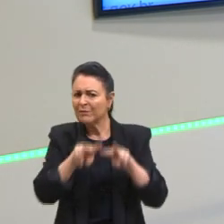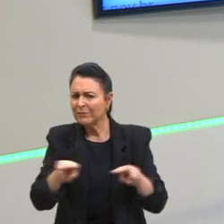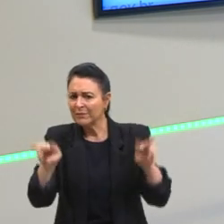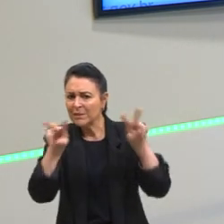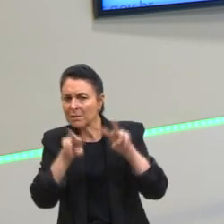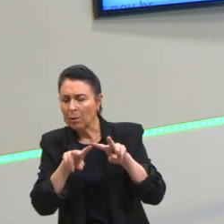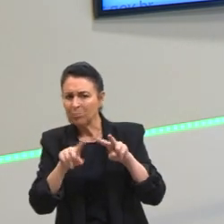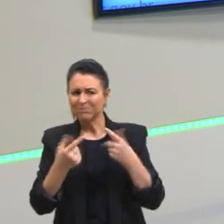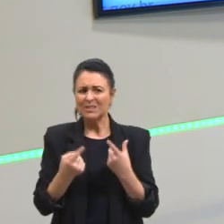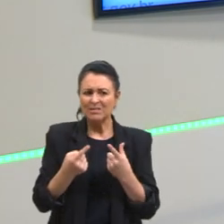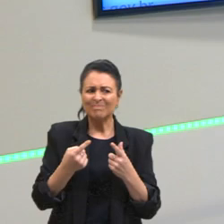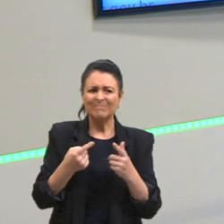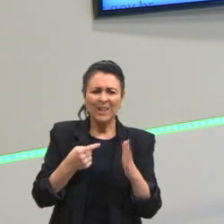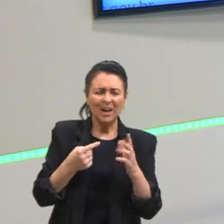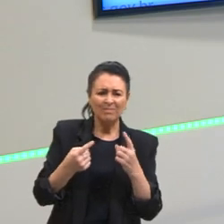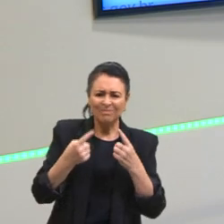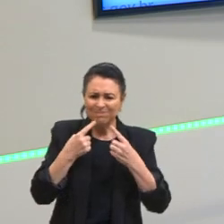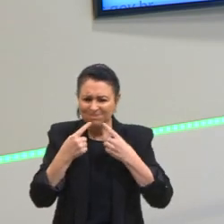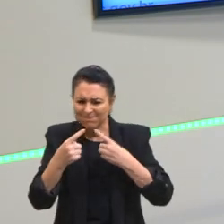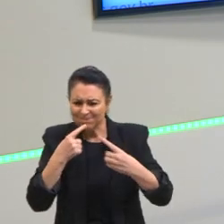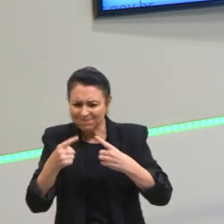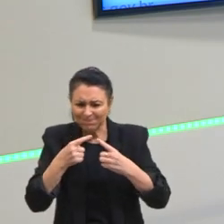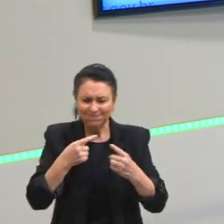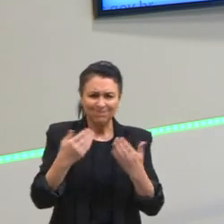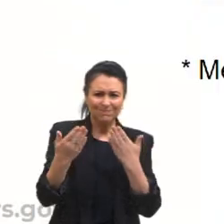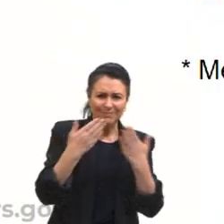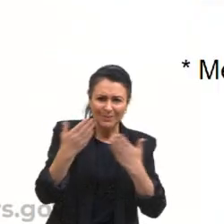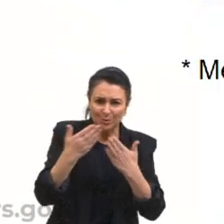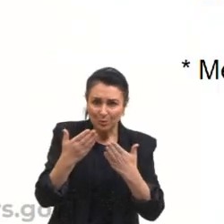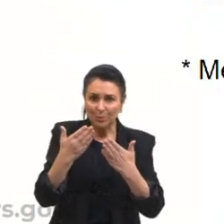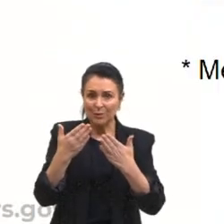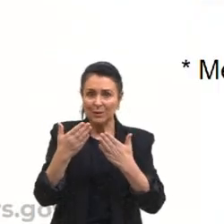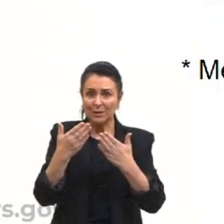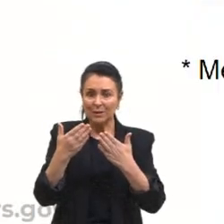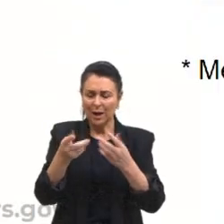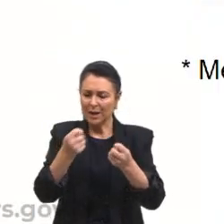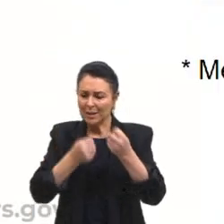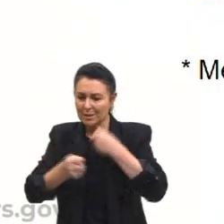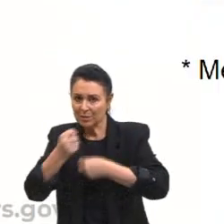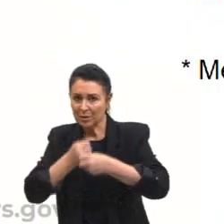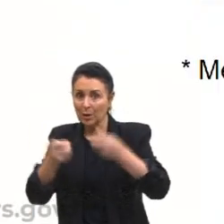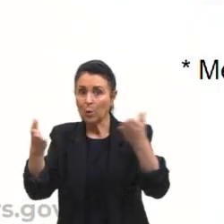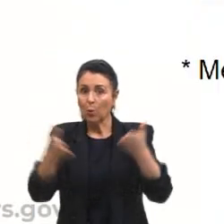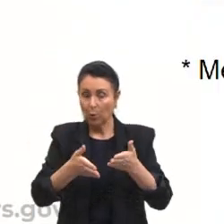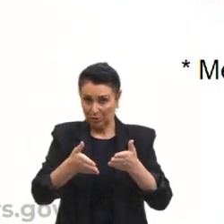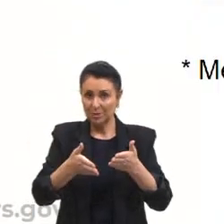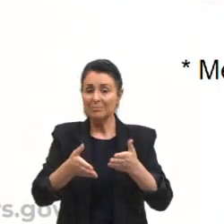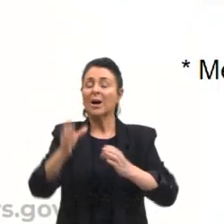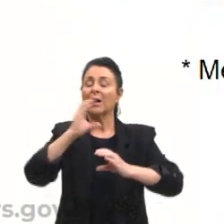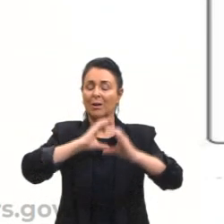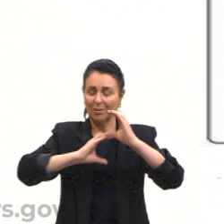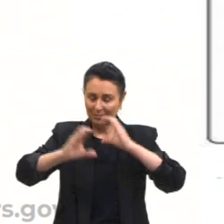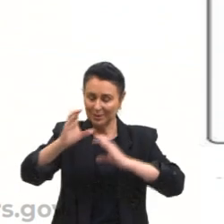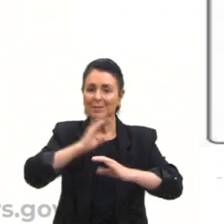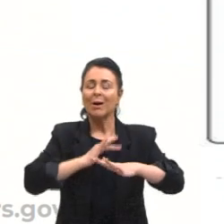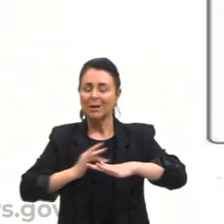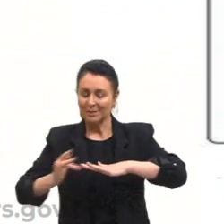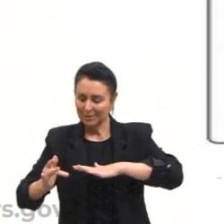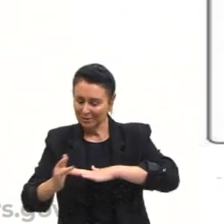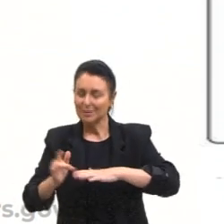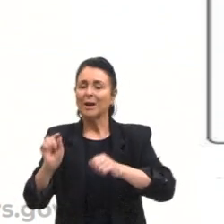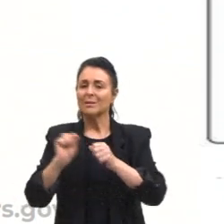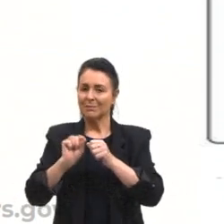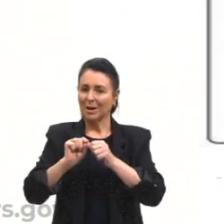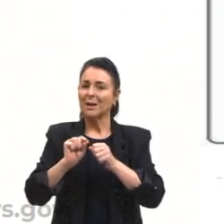questionar esses aparelhos, questionar esse controle social, hoje a possibilidade de os meios de comunicação e as redes sociais fazerem esses questionamentos.